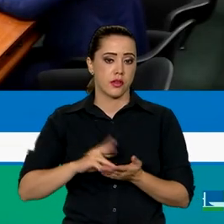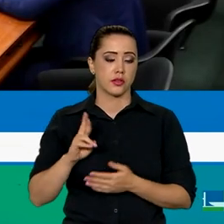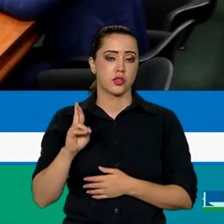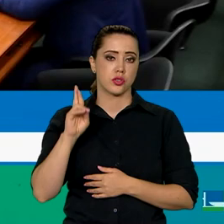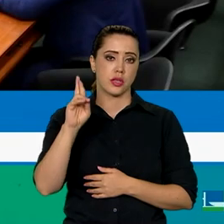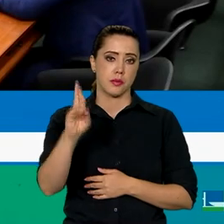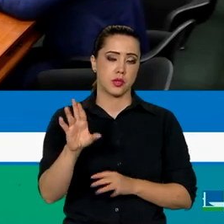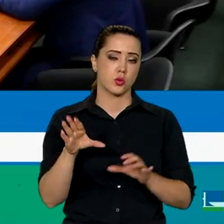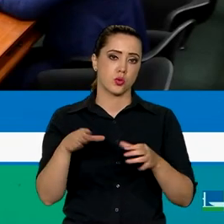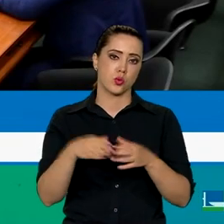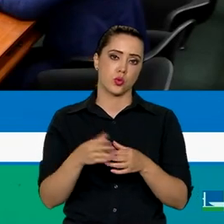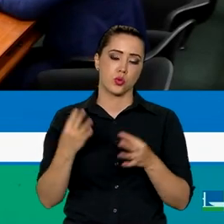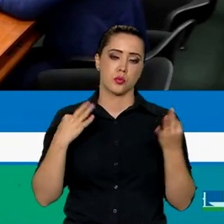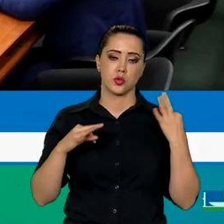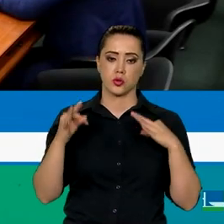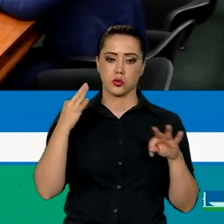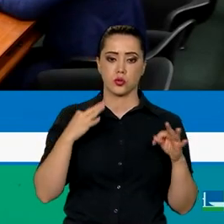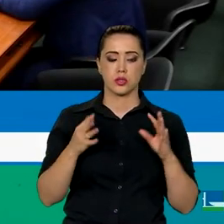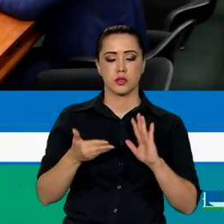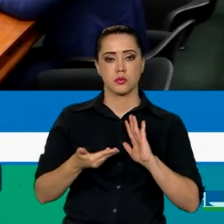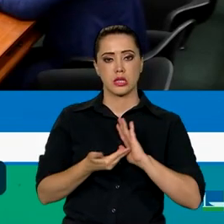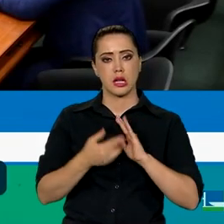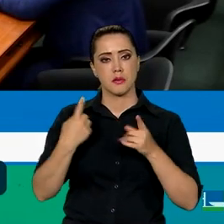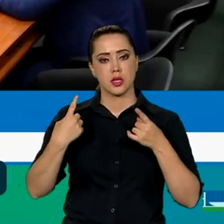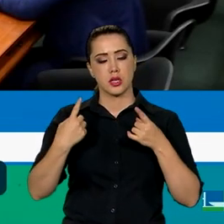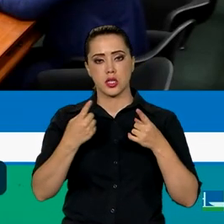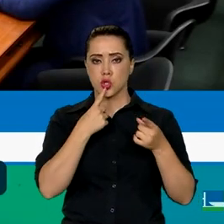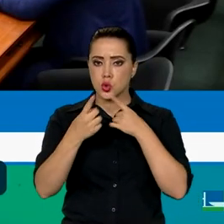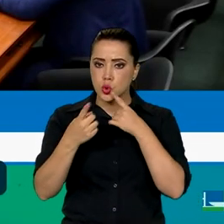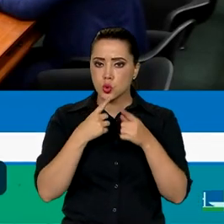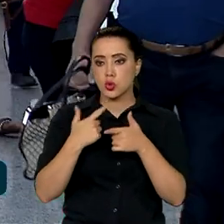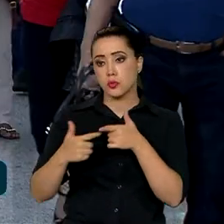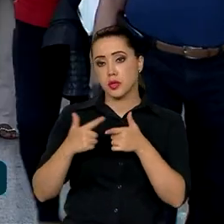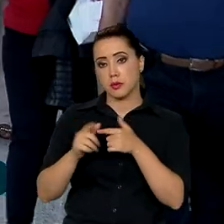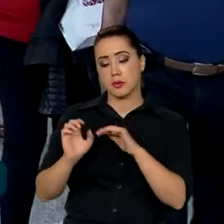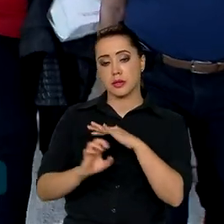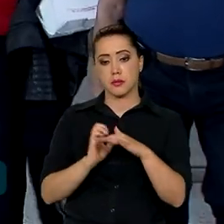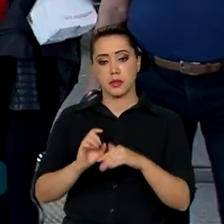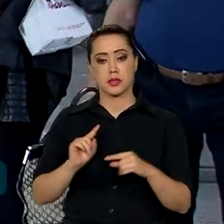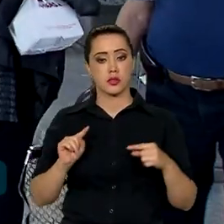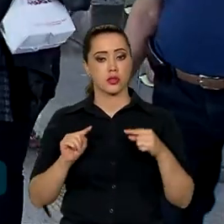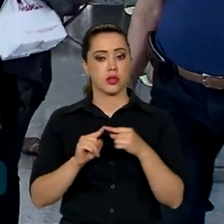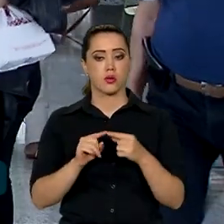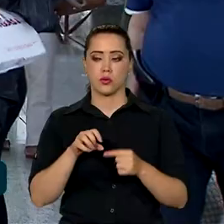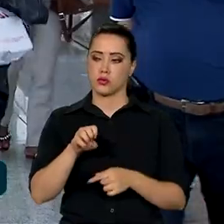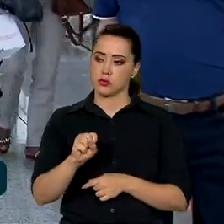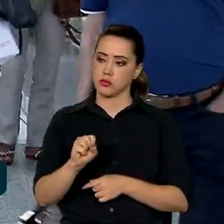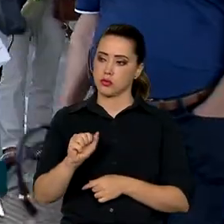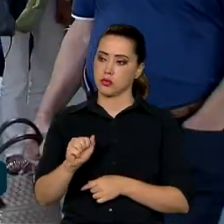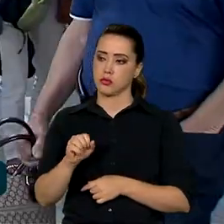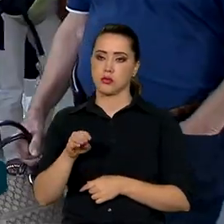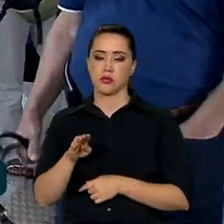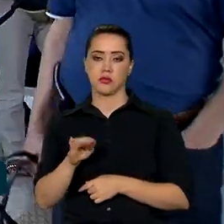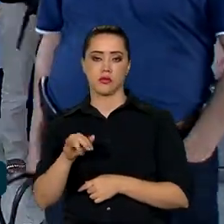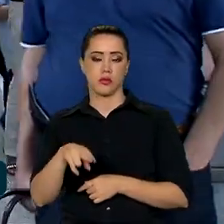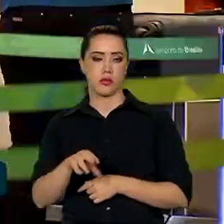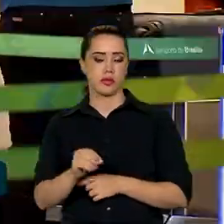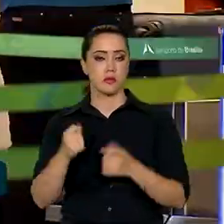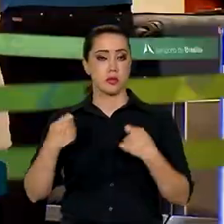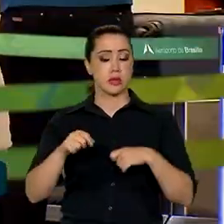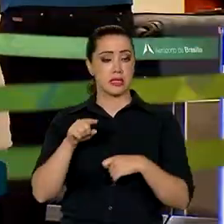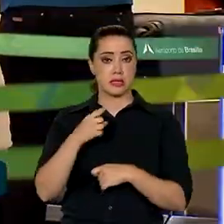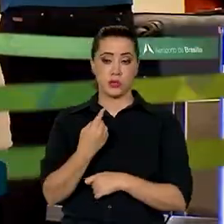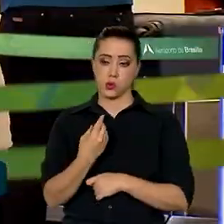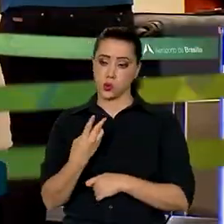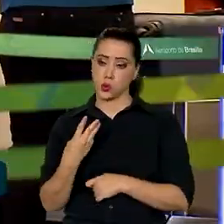audiência da Comissão de Turismo da Câmara, que discute a situação da empresa. Segundo Sabino, a 123 deve fundamentar